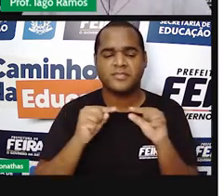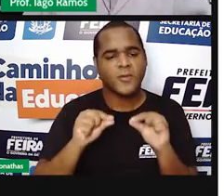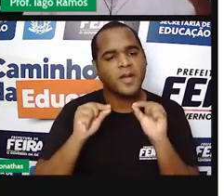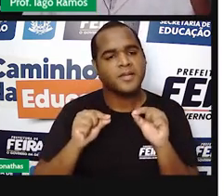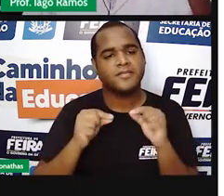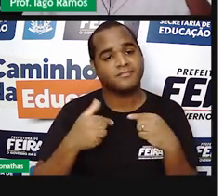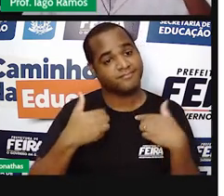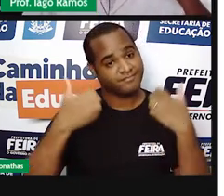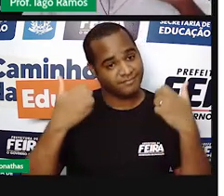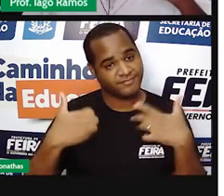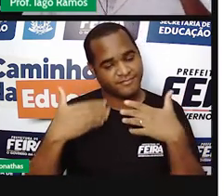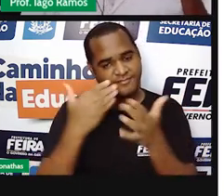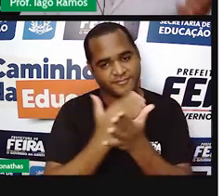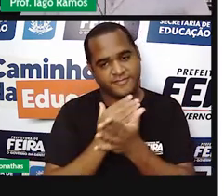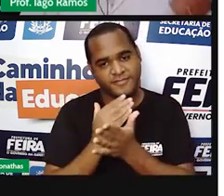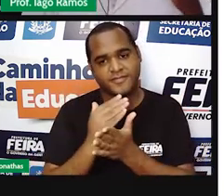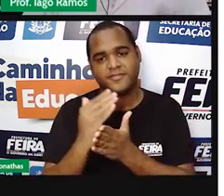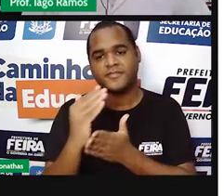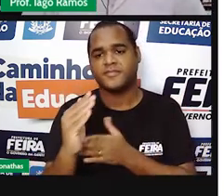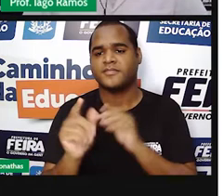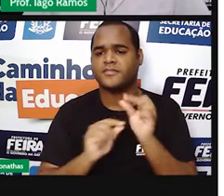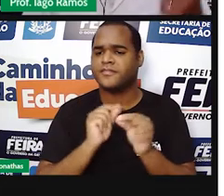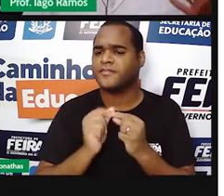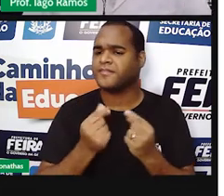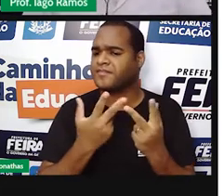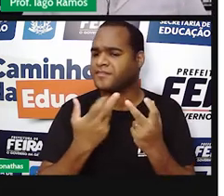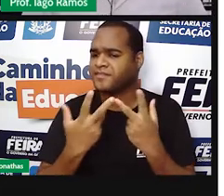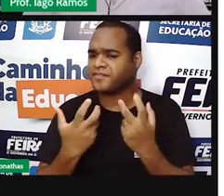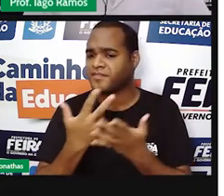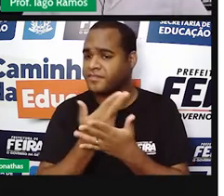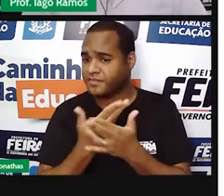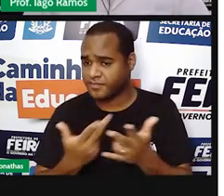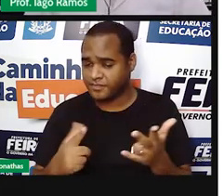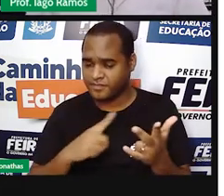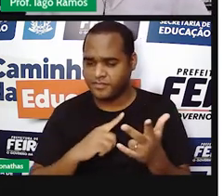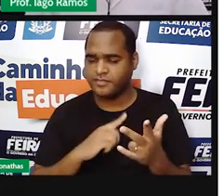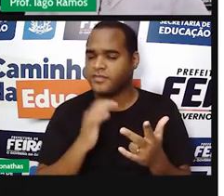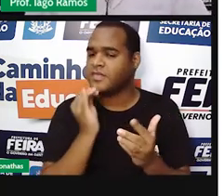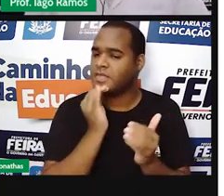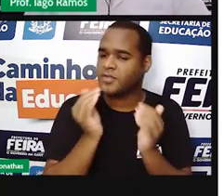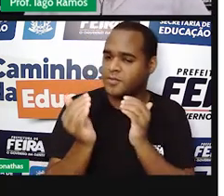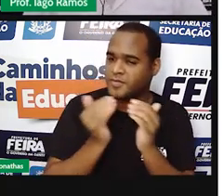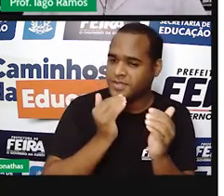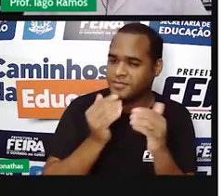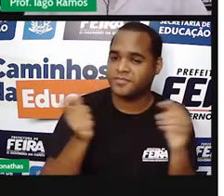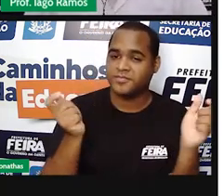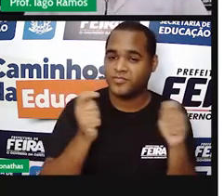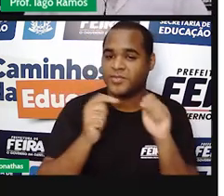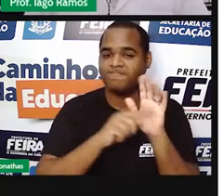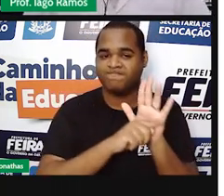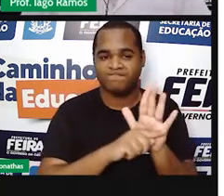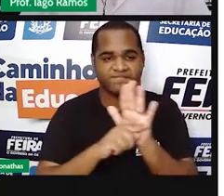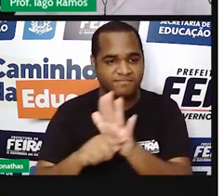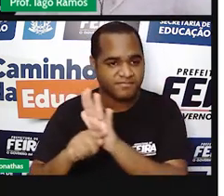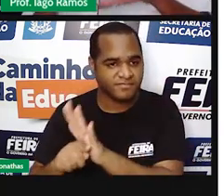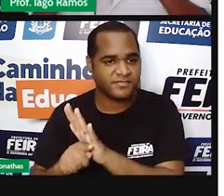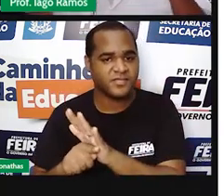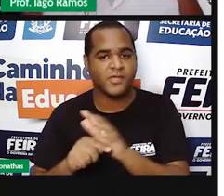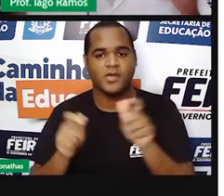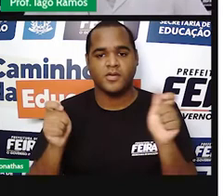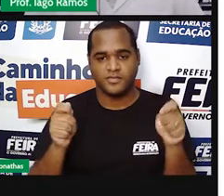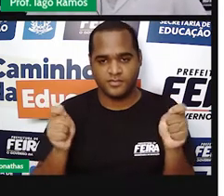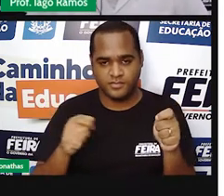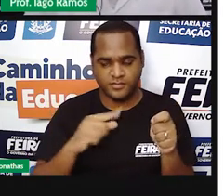ver as formas de representar, as formas, né, que esses